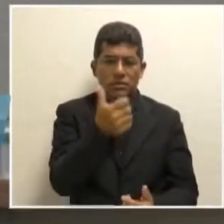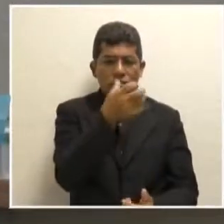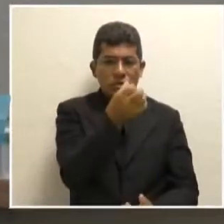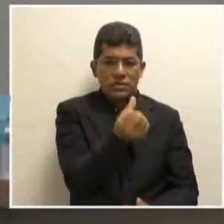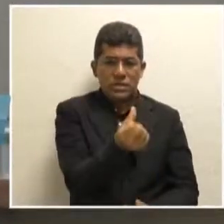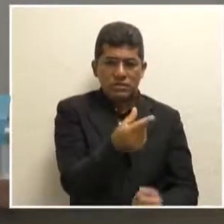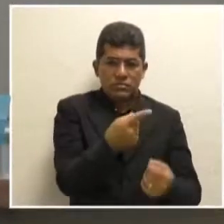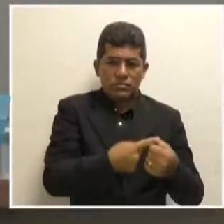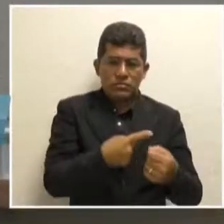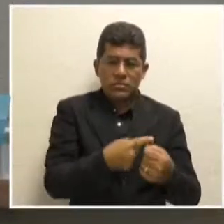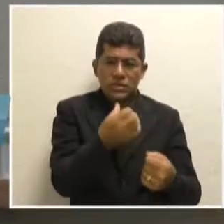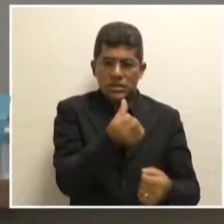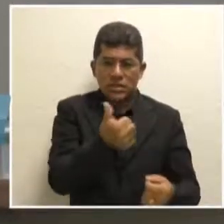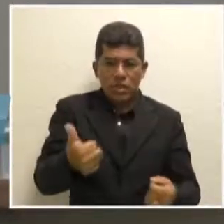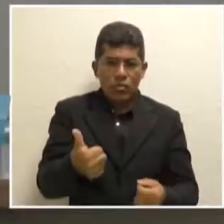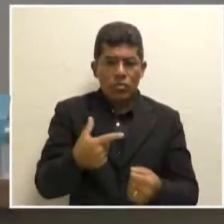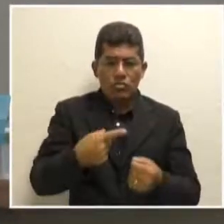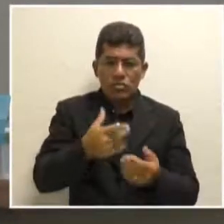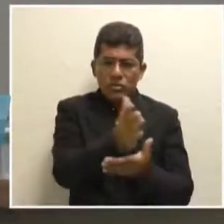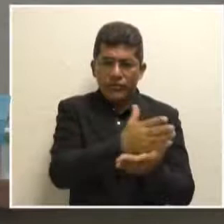milhões de reais.